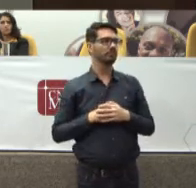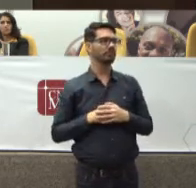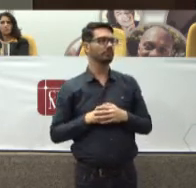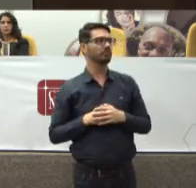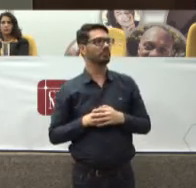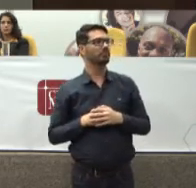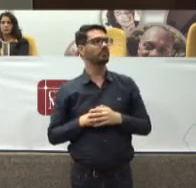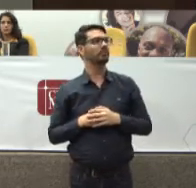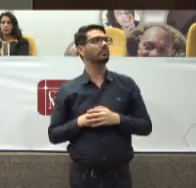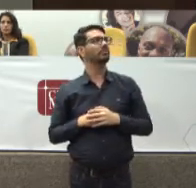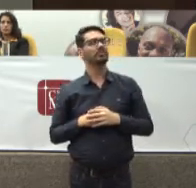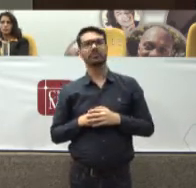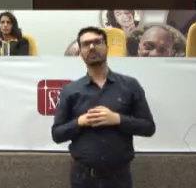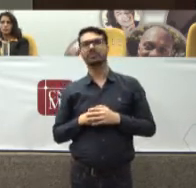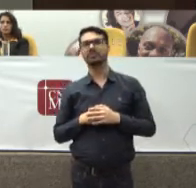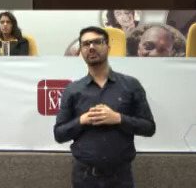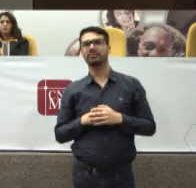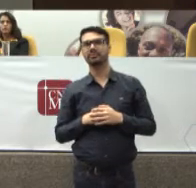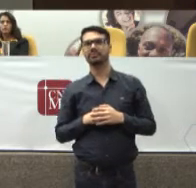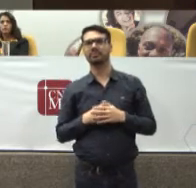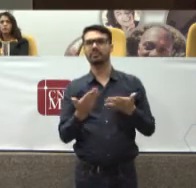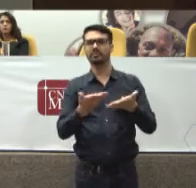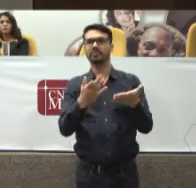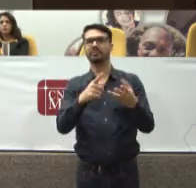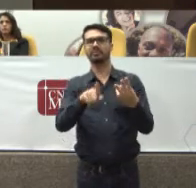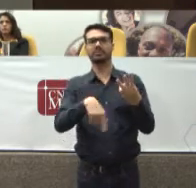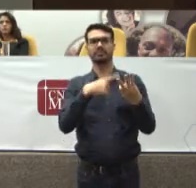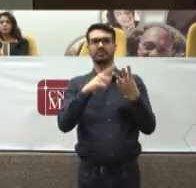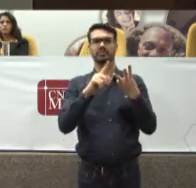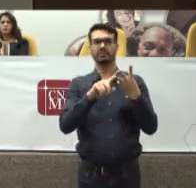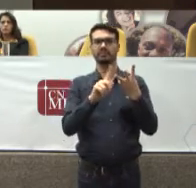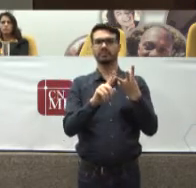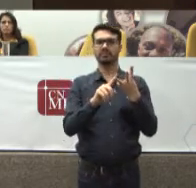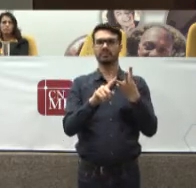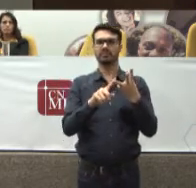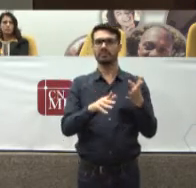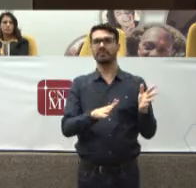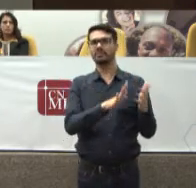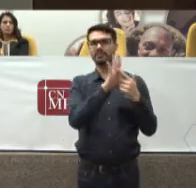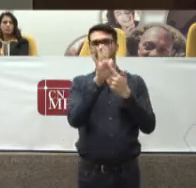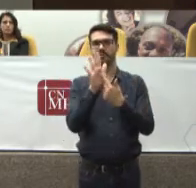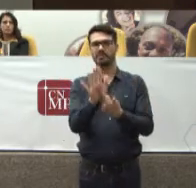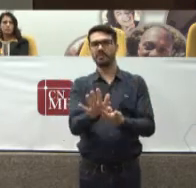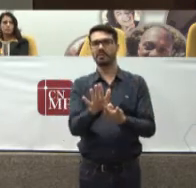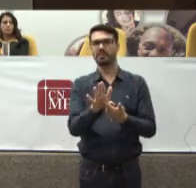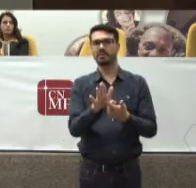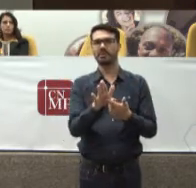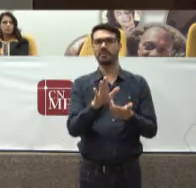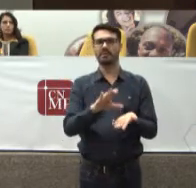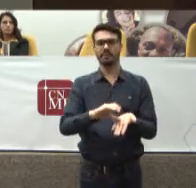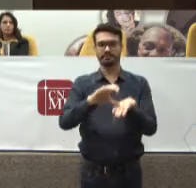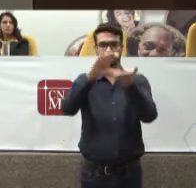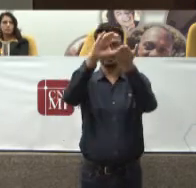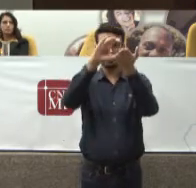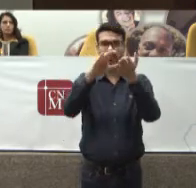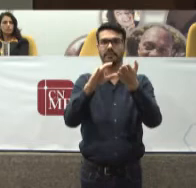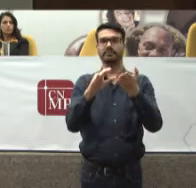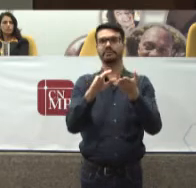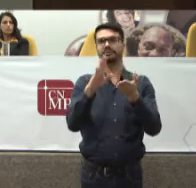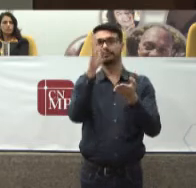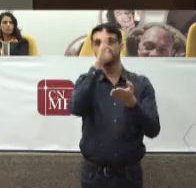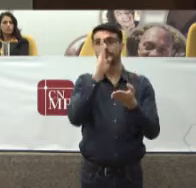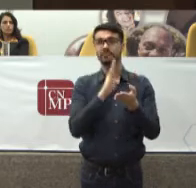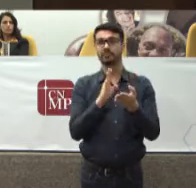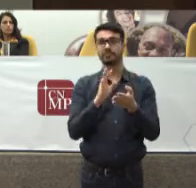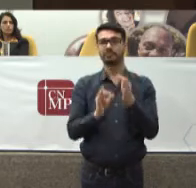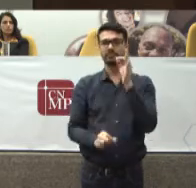Nesse critério E aí eu passo Para a terceira parte Da minha exposição Que o Conselho Nacional De Justiça Sobre